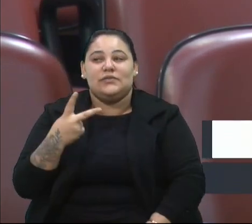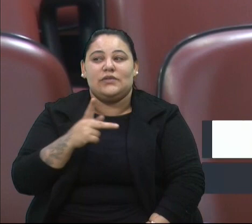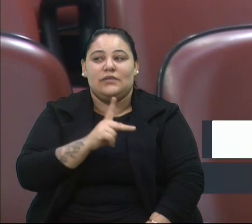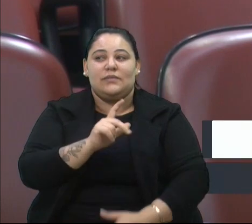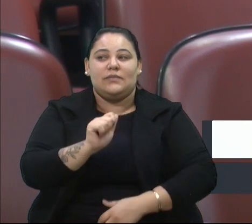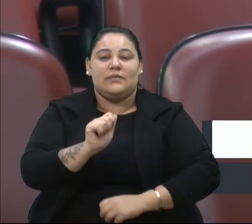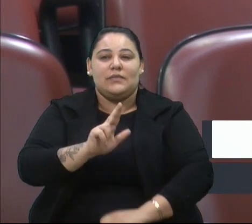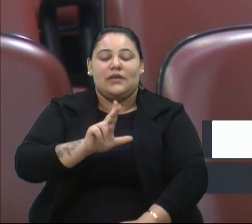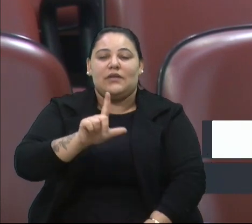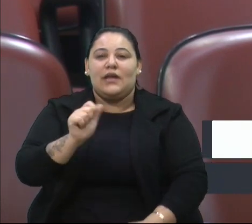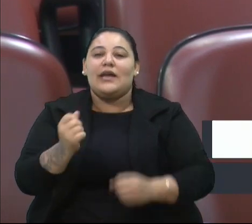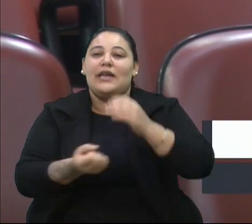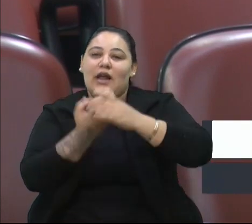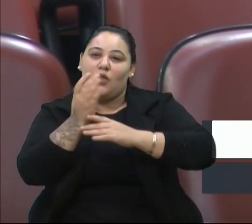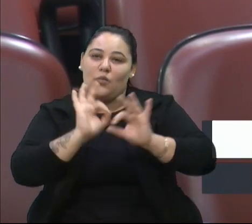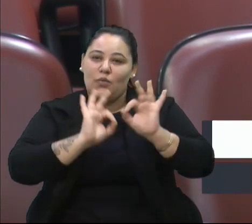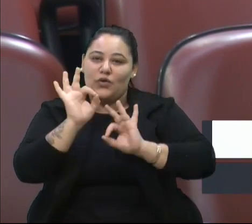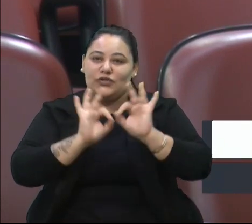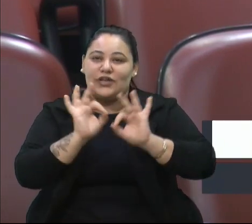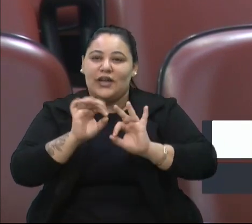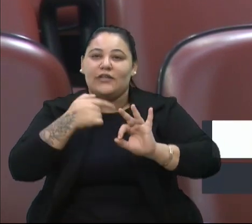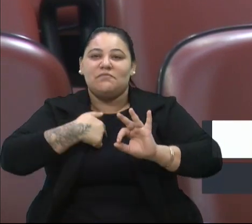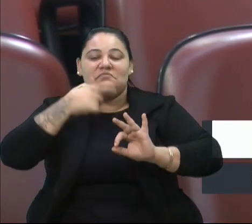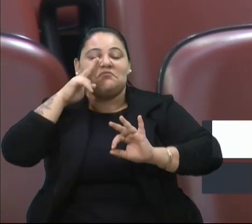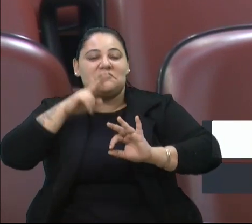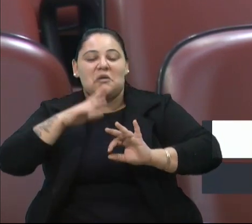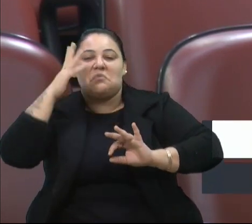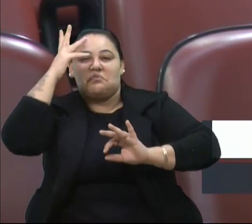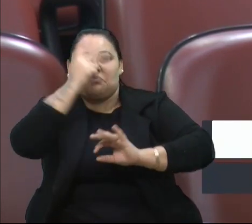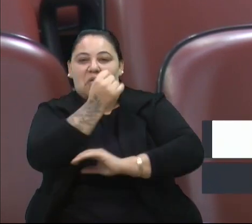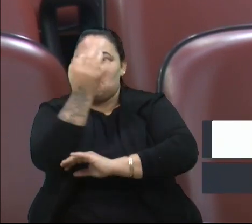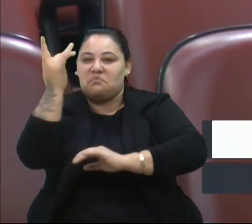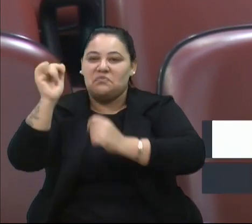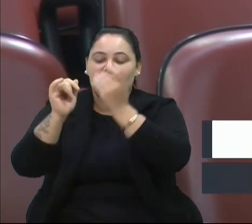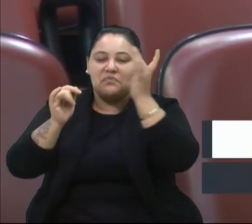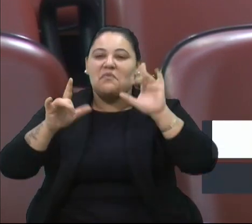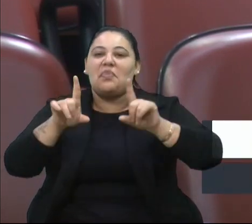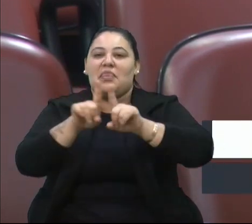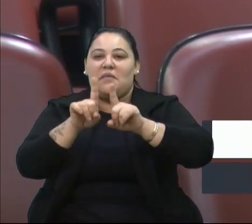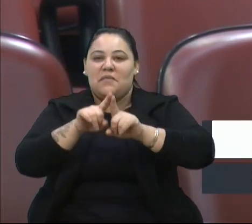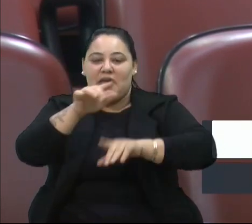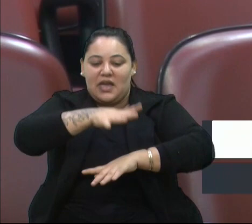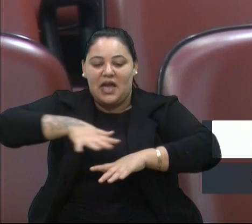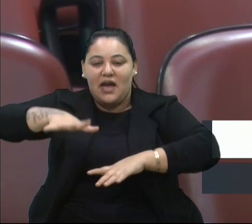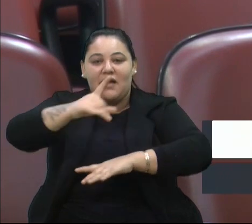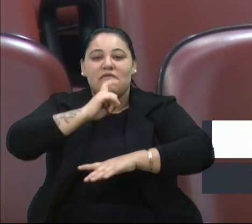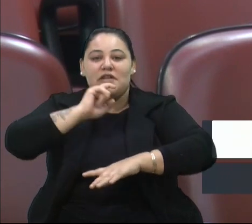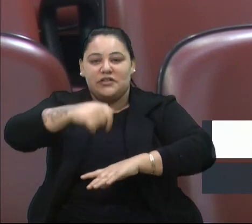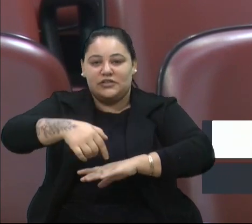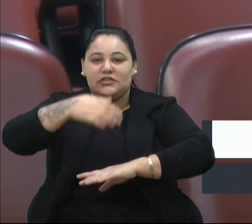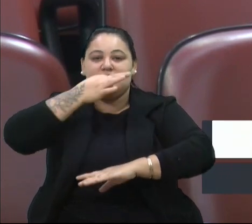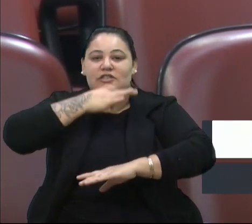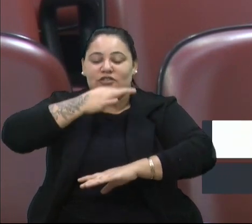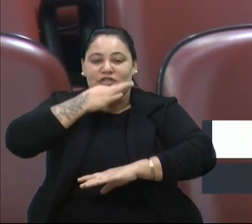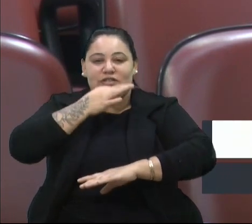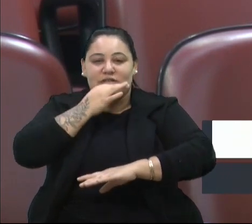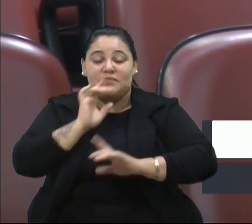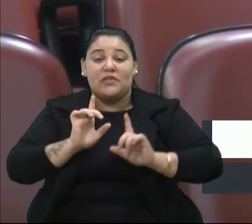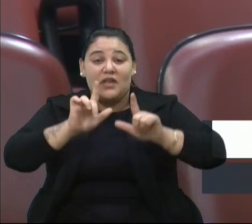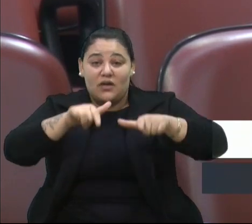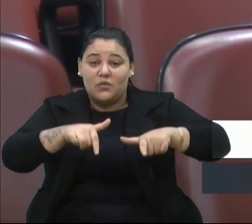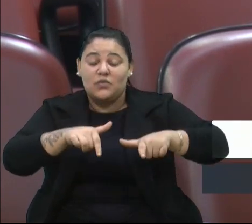projeto, que é onde vai dar essa revitalização nas praças e áreas verdes de Caxias do Sul, aonde